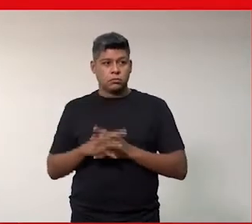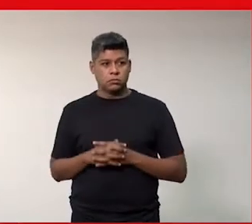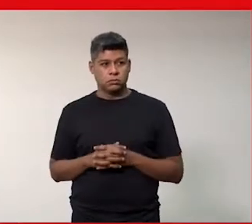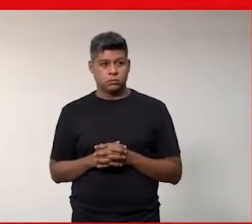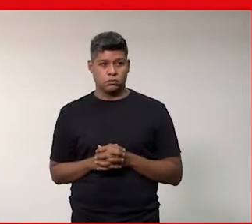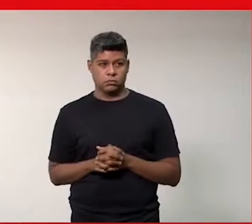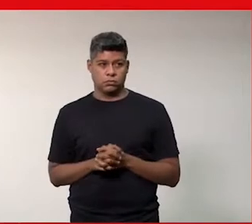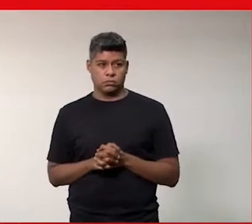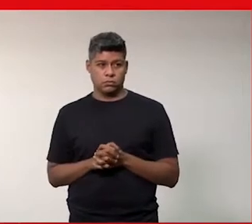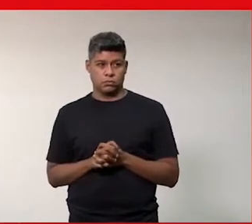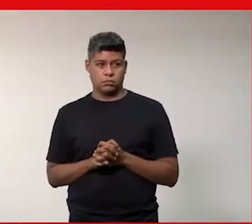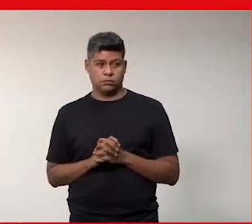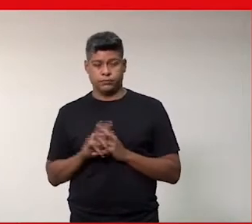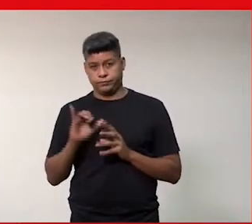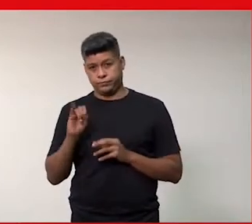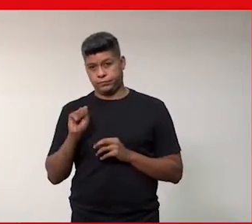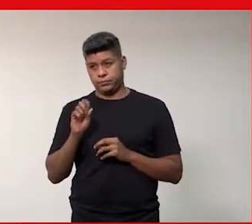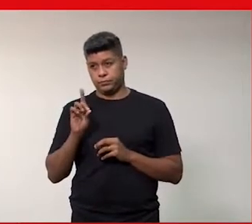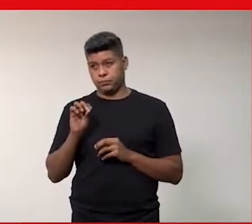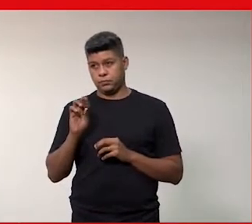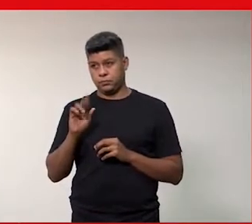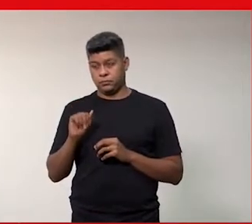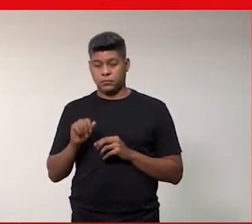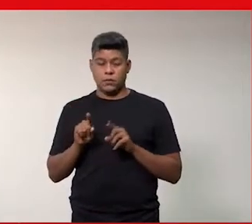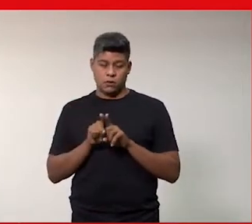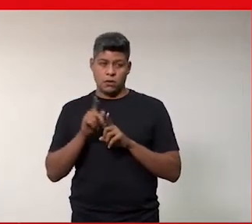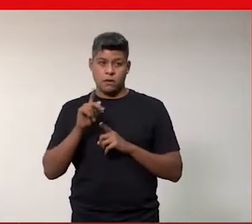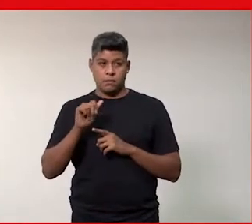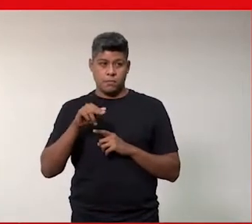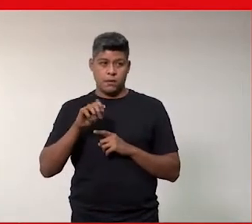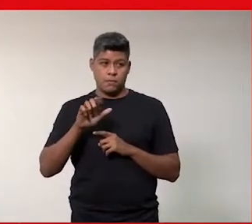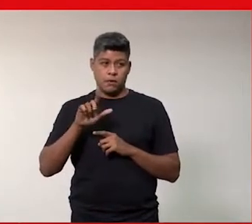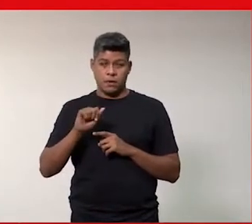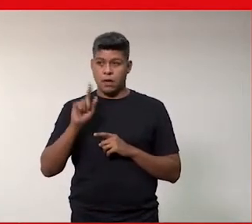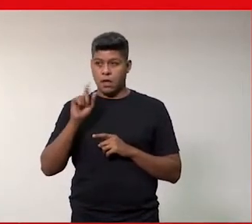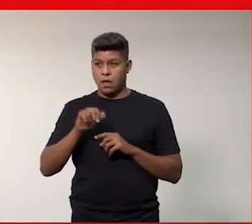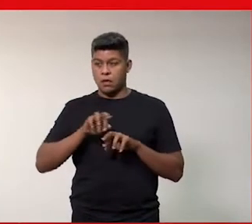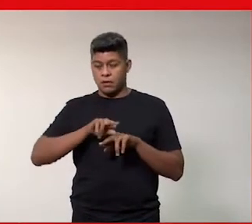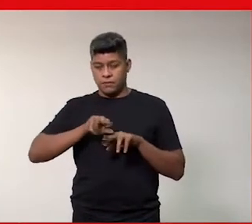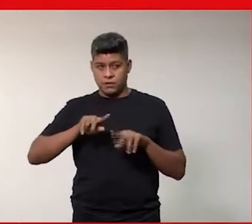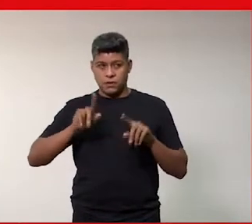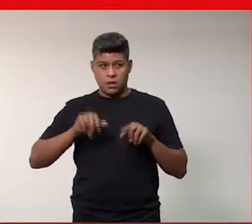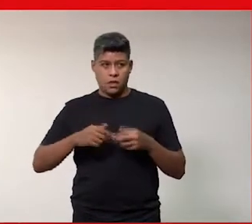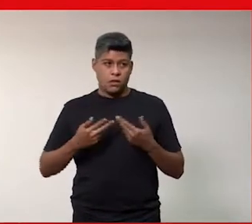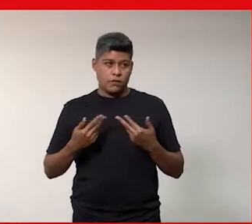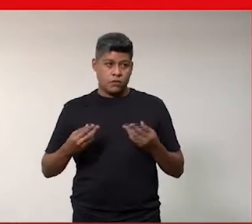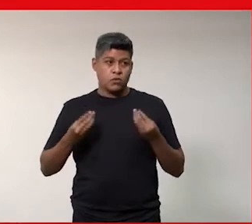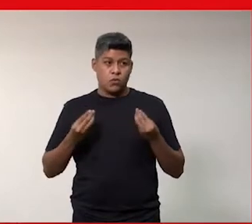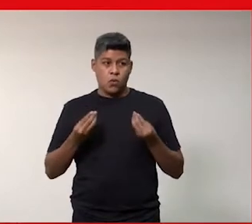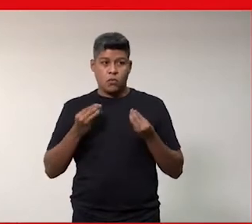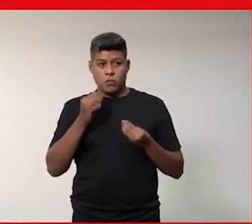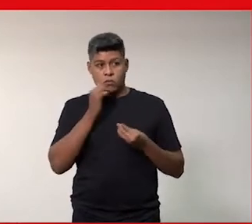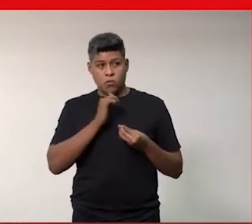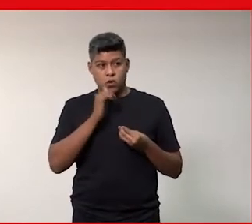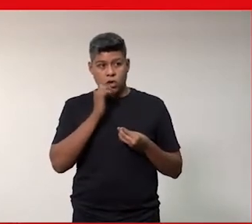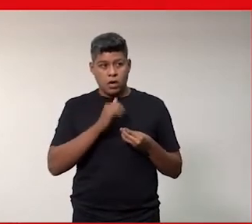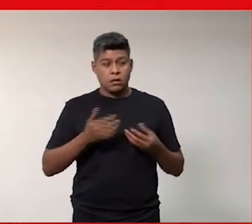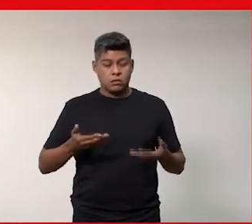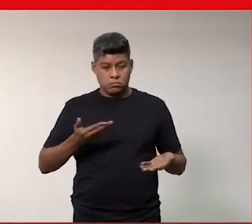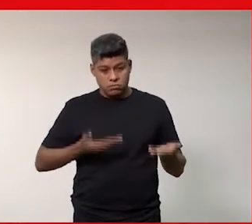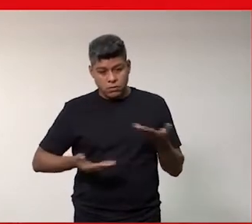da Isadora da Pamela se a diversidade é sinônimo de inovação e como as mulheres sempre tiveram